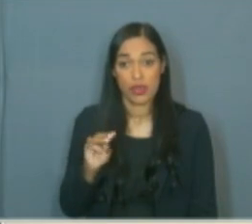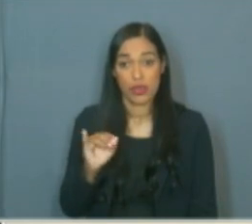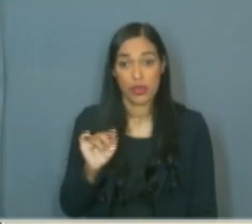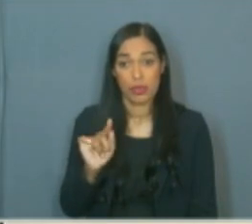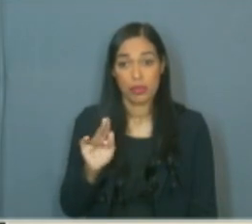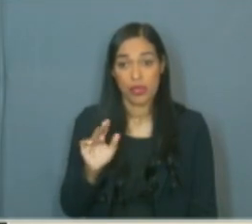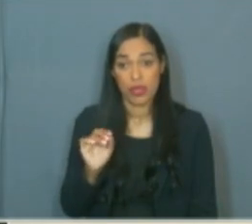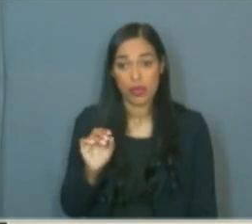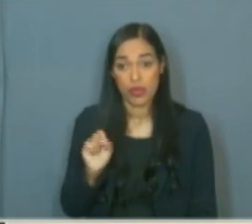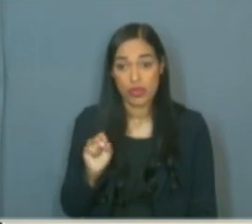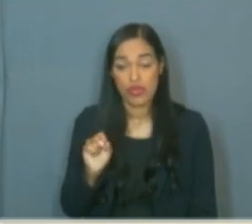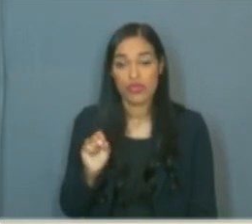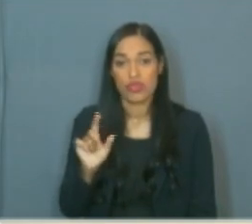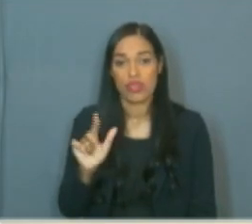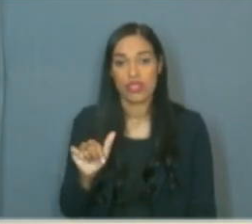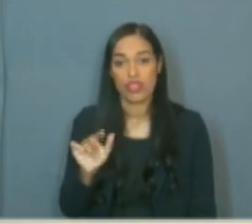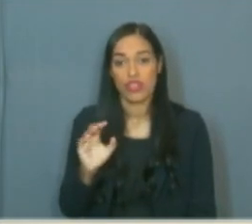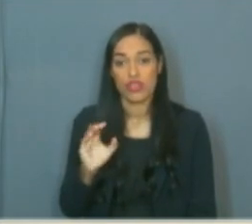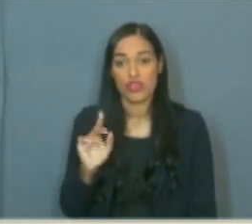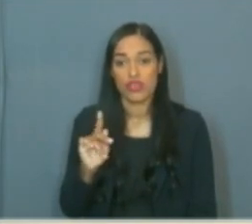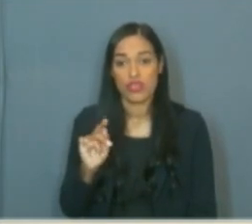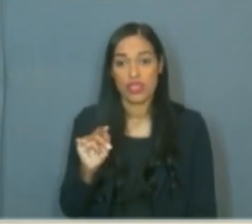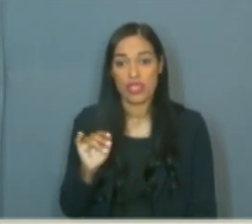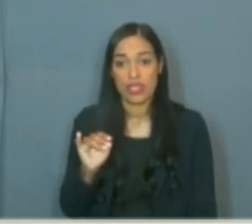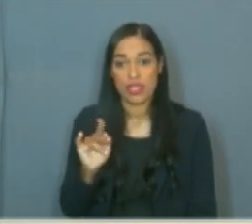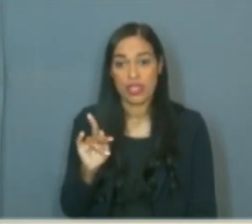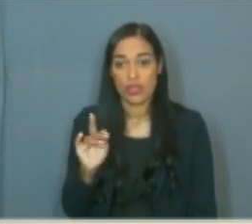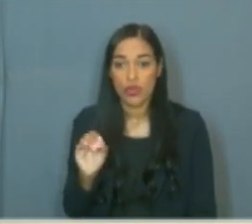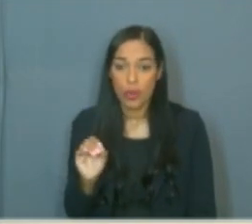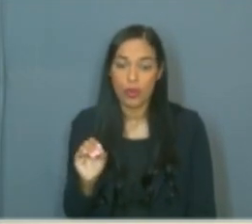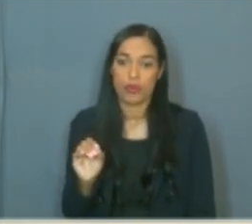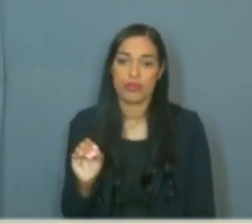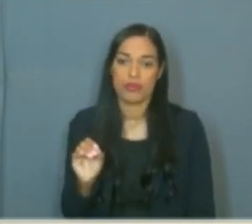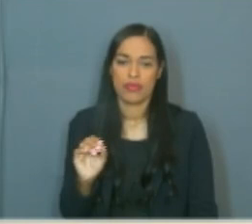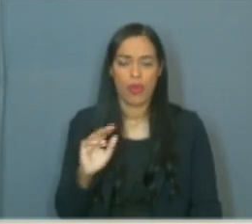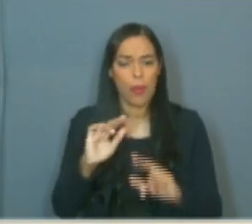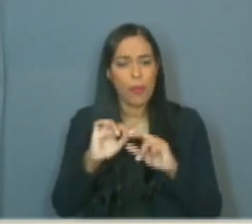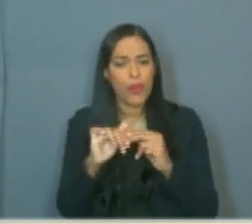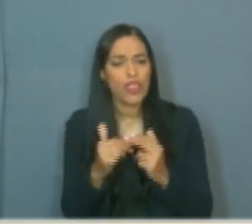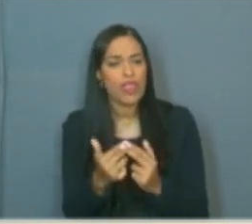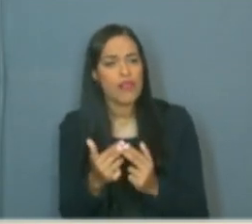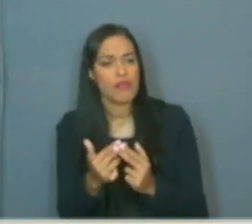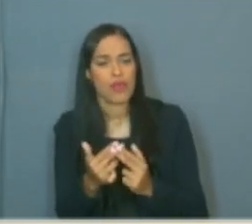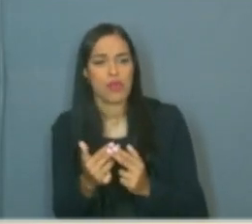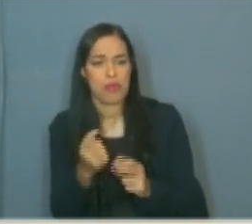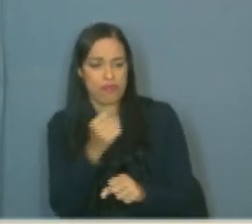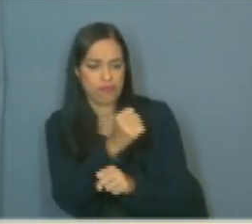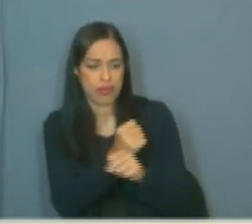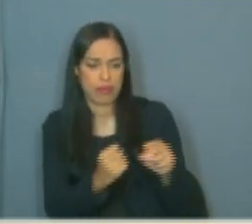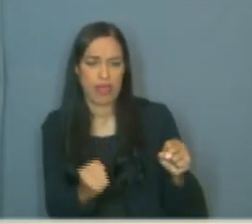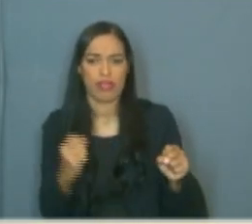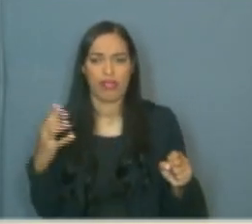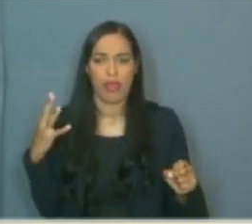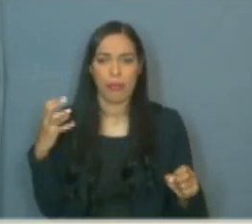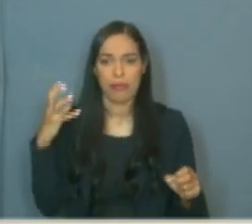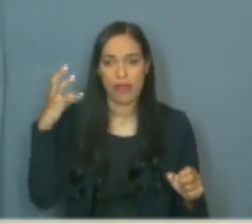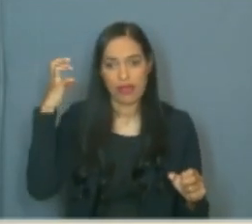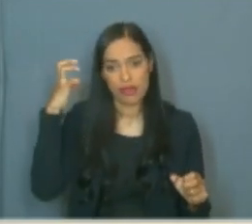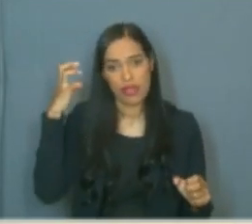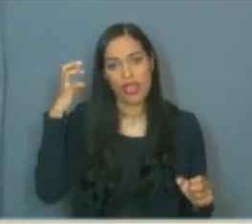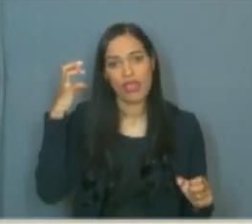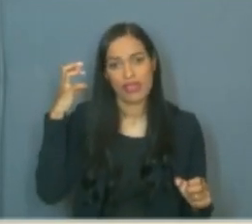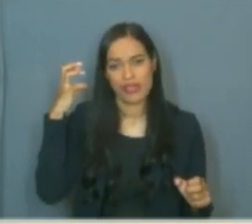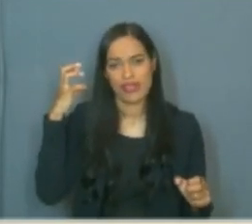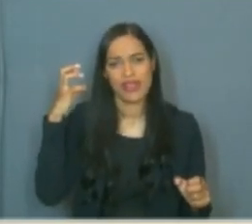e Chiquinho Brazão. Os motivos que levaram ao assassinato de Marielle foram os